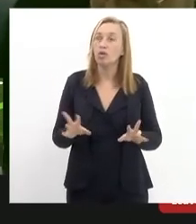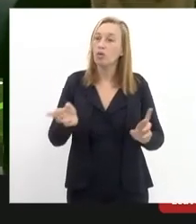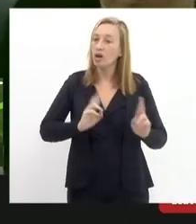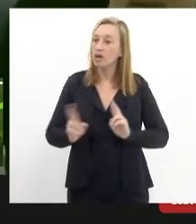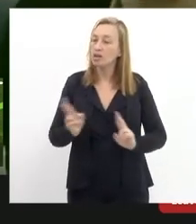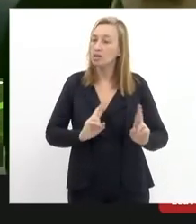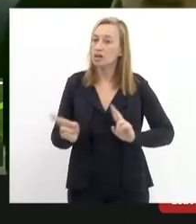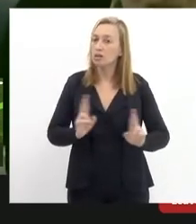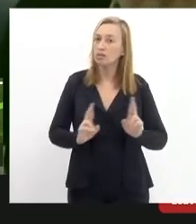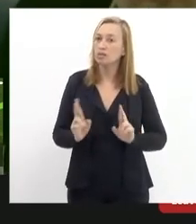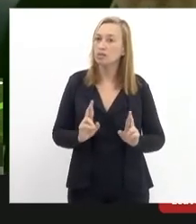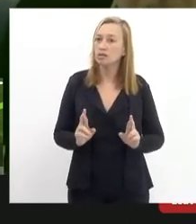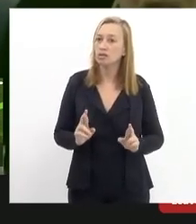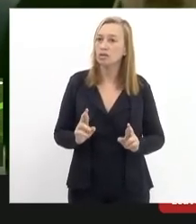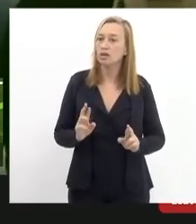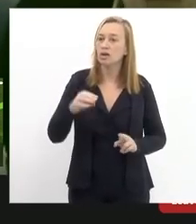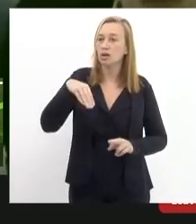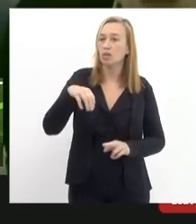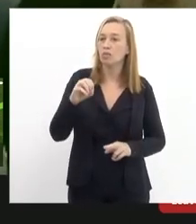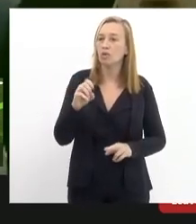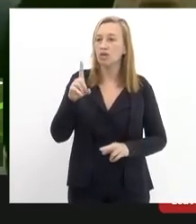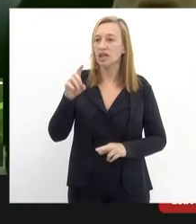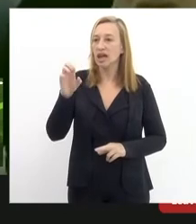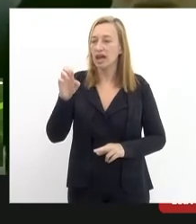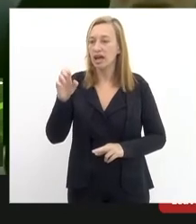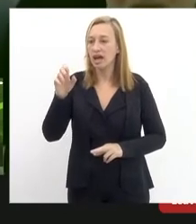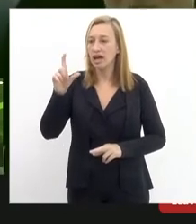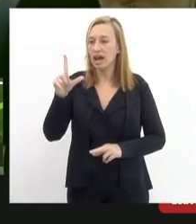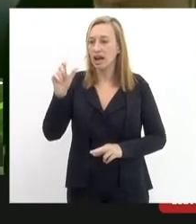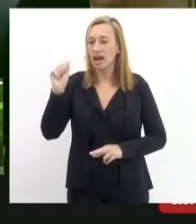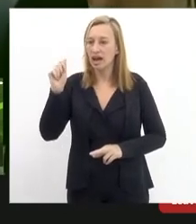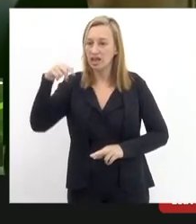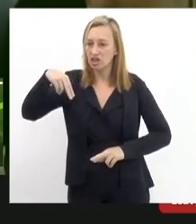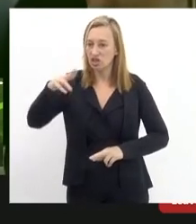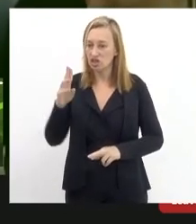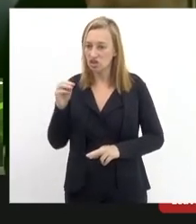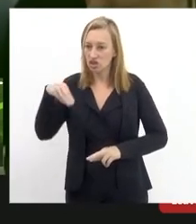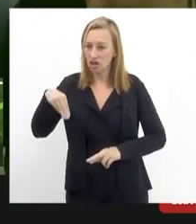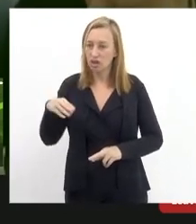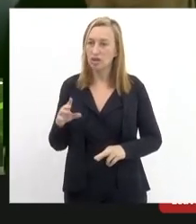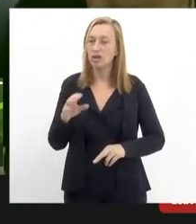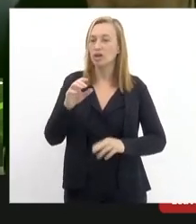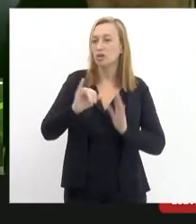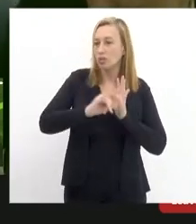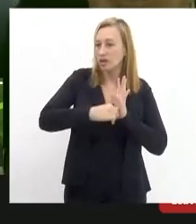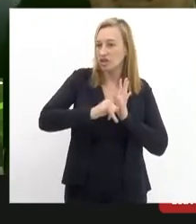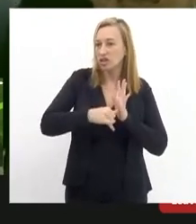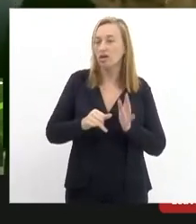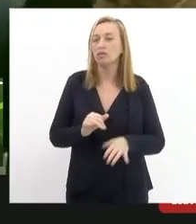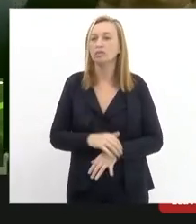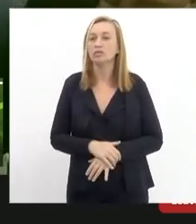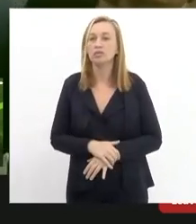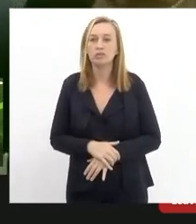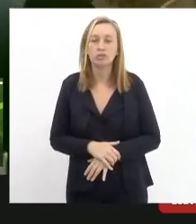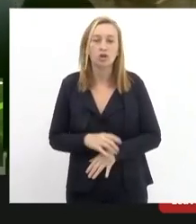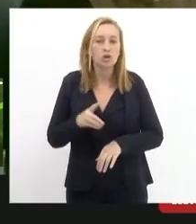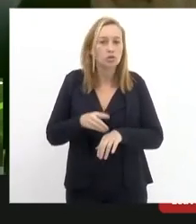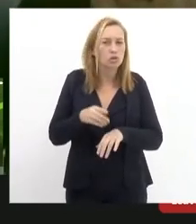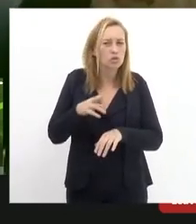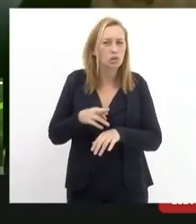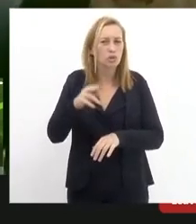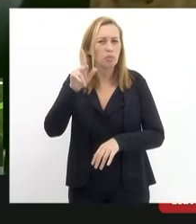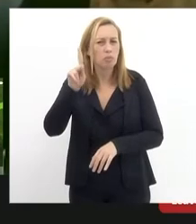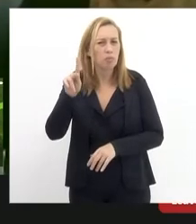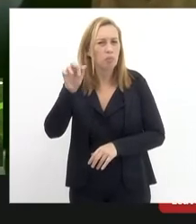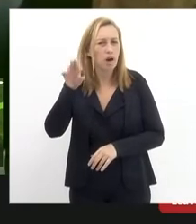a modelagem relacionada ao edital o Dr. Paulo Saad